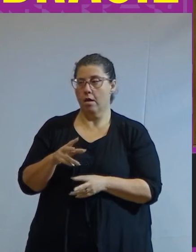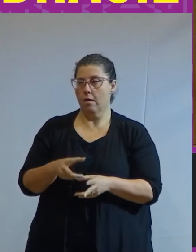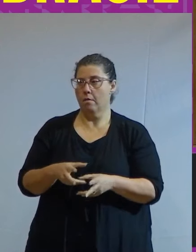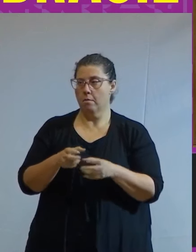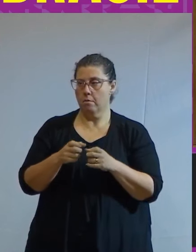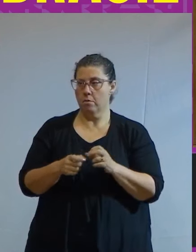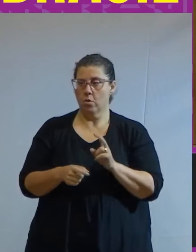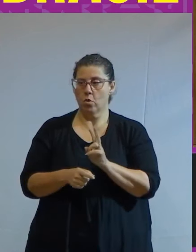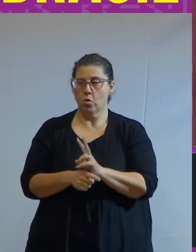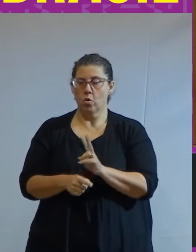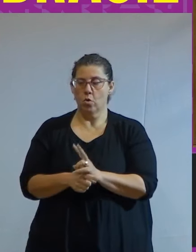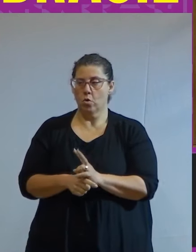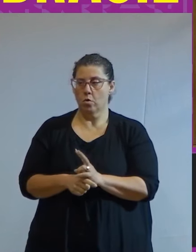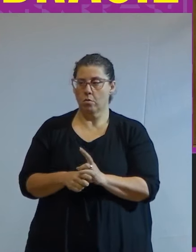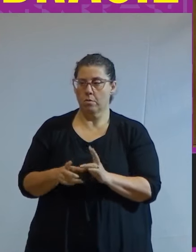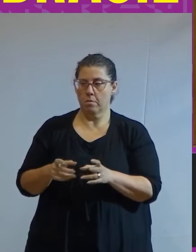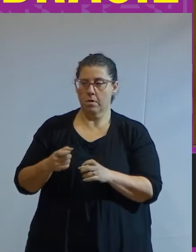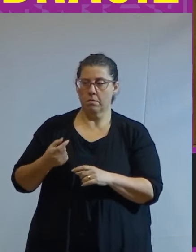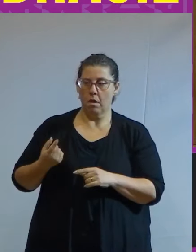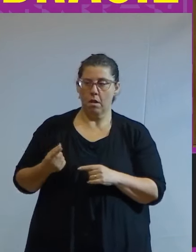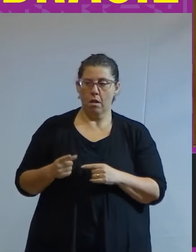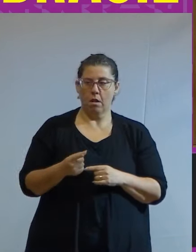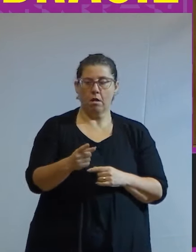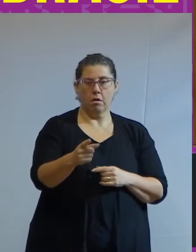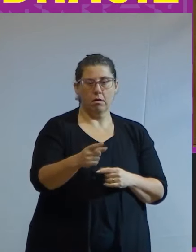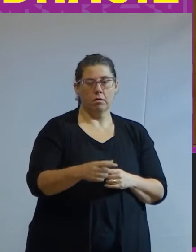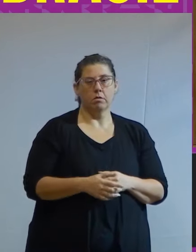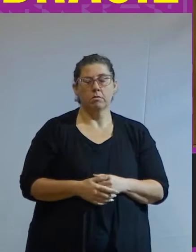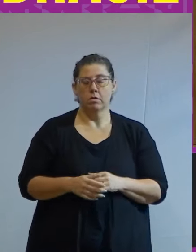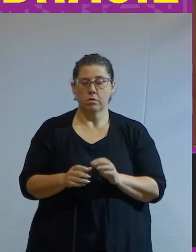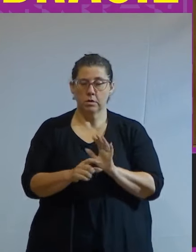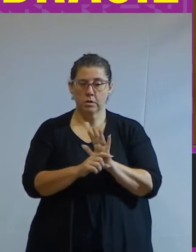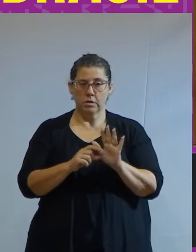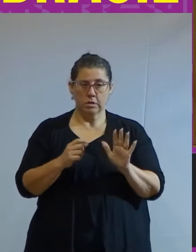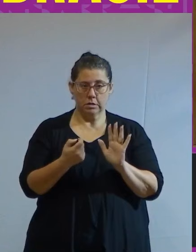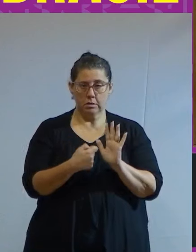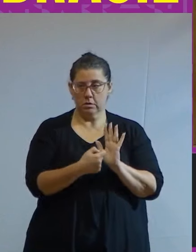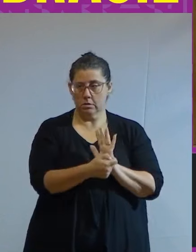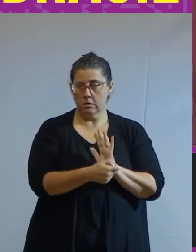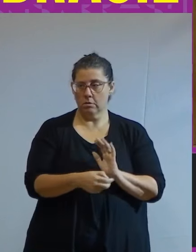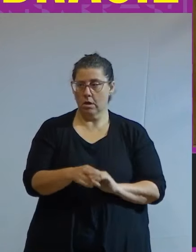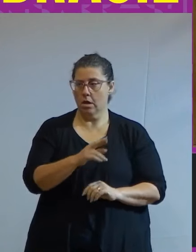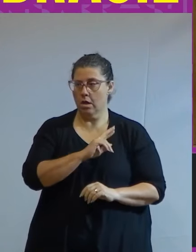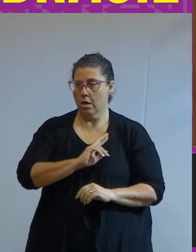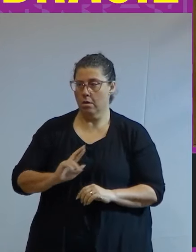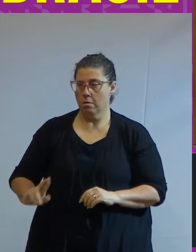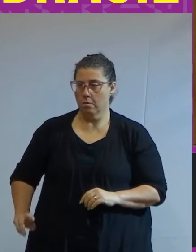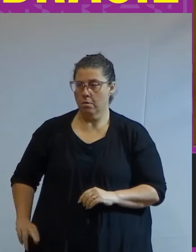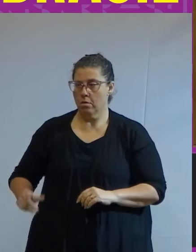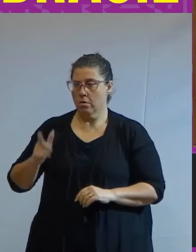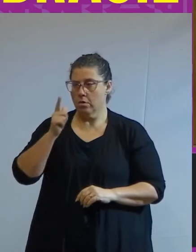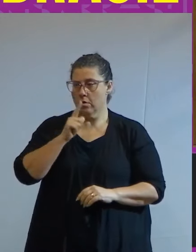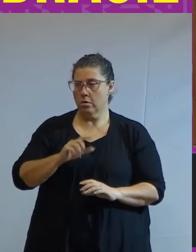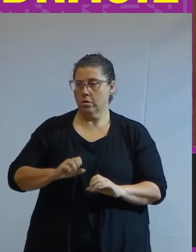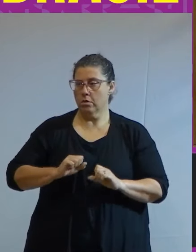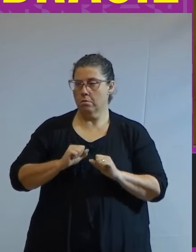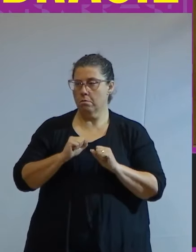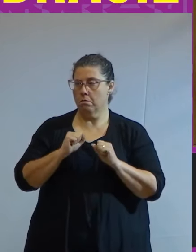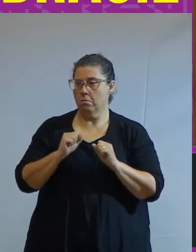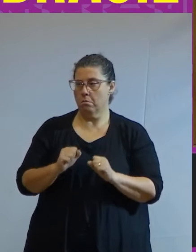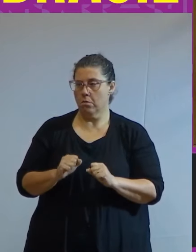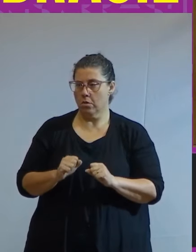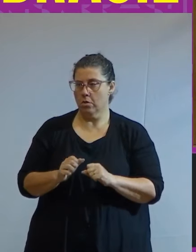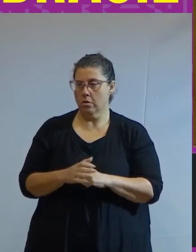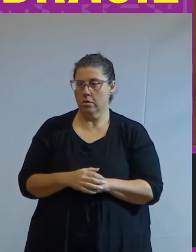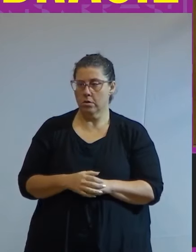conservador porque via longe. O grande escritor asseverava que com a república ganharia um poder incontrastável às